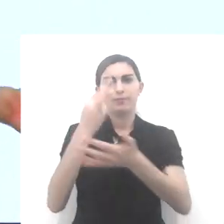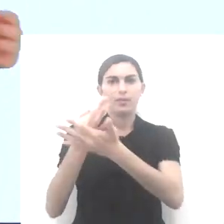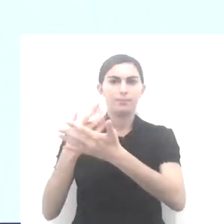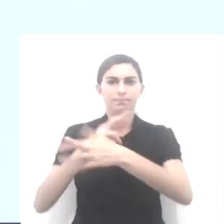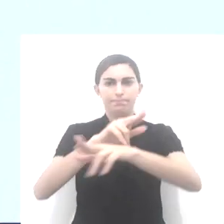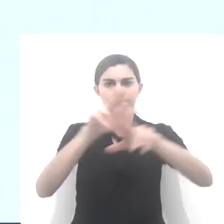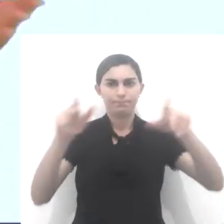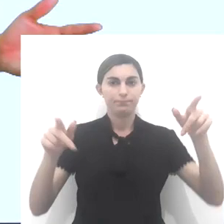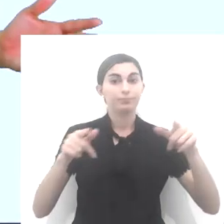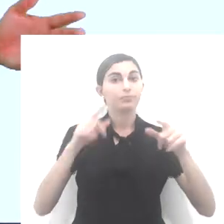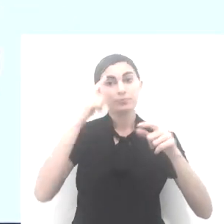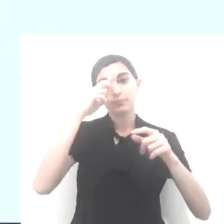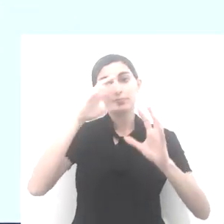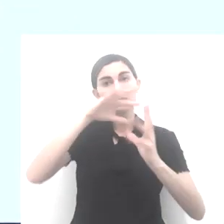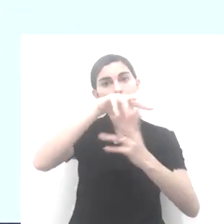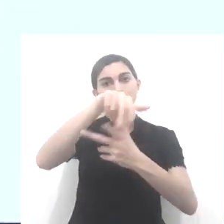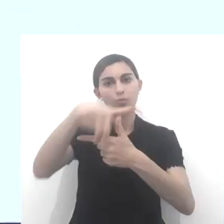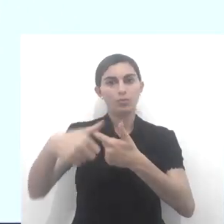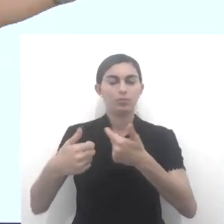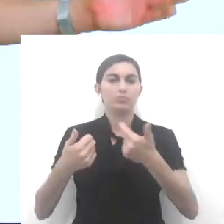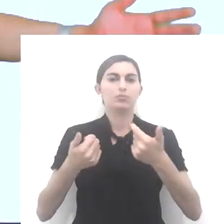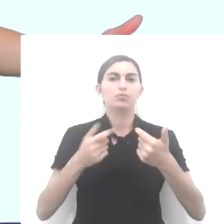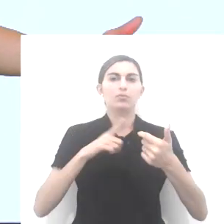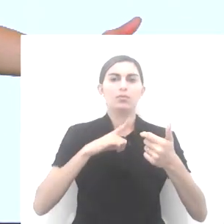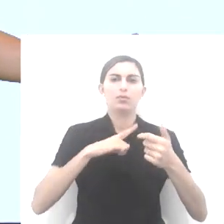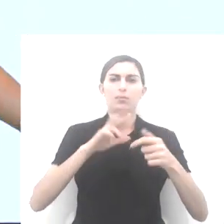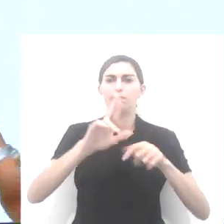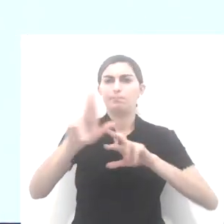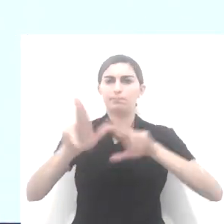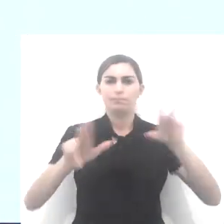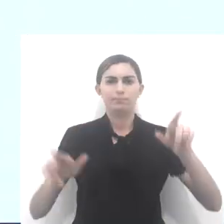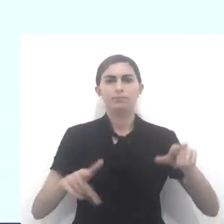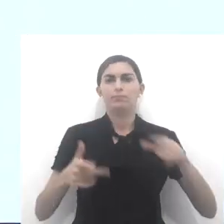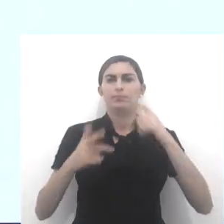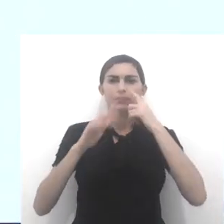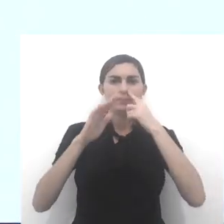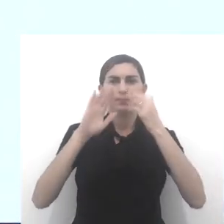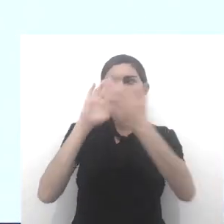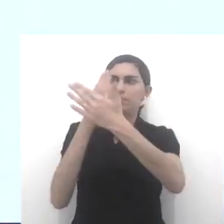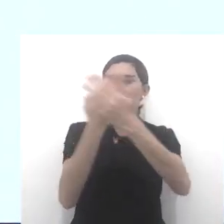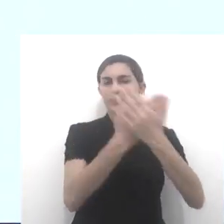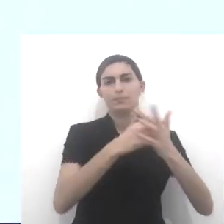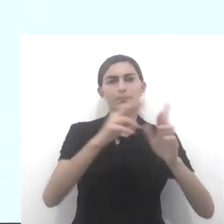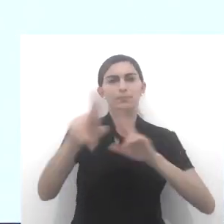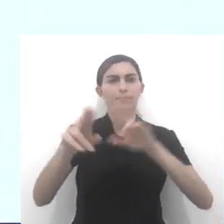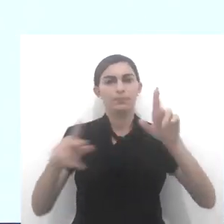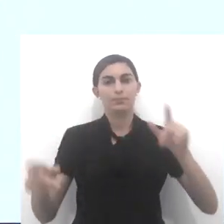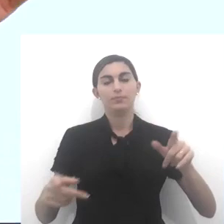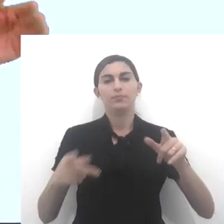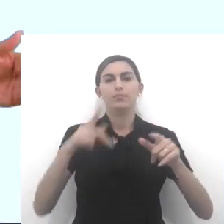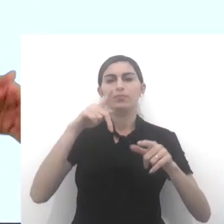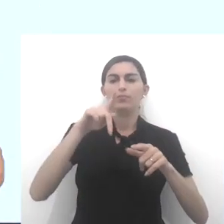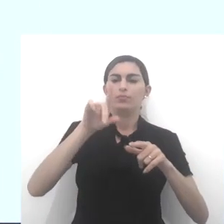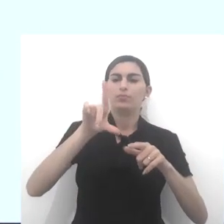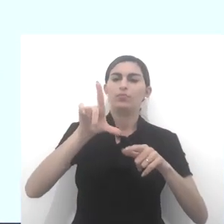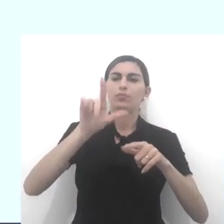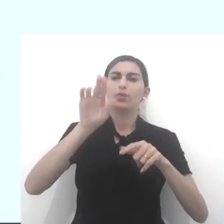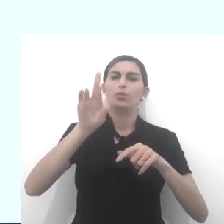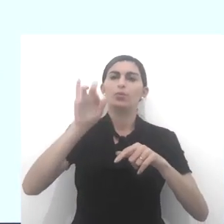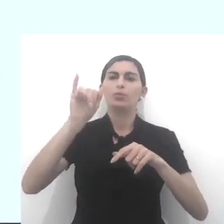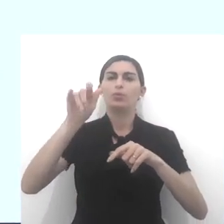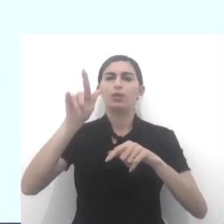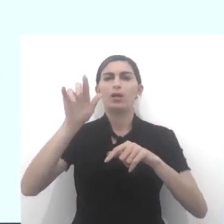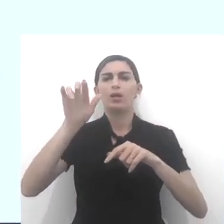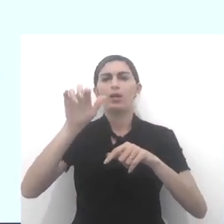fé. Lembrar que o mundo, ele é constituído, certo? E várias crenças. Então, a pluralidade. Então,